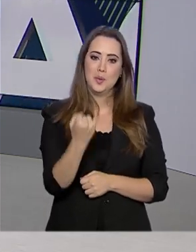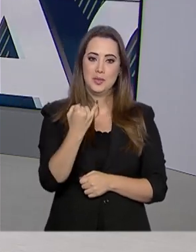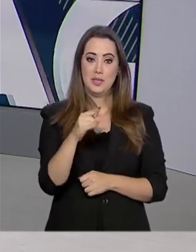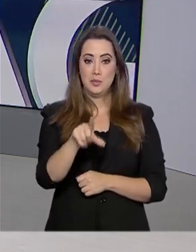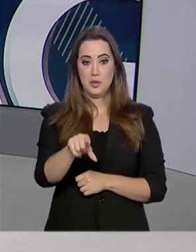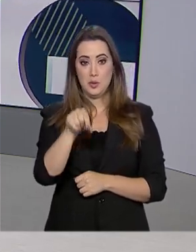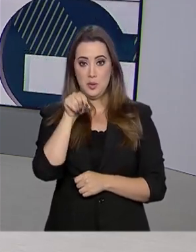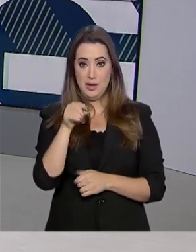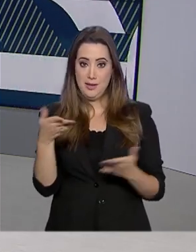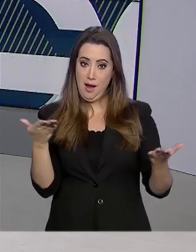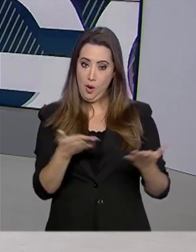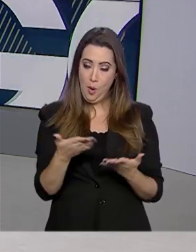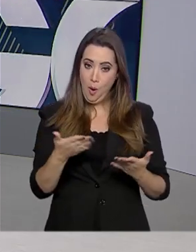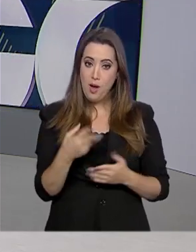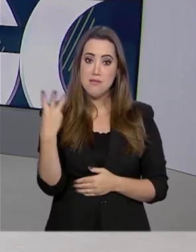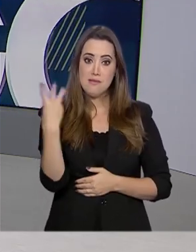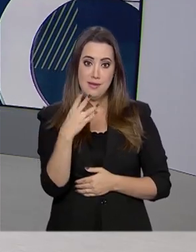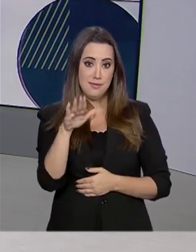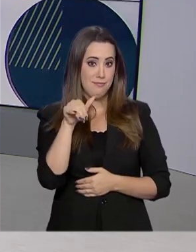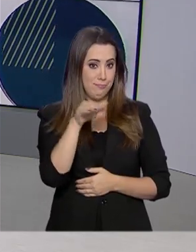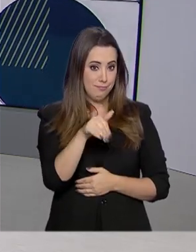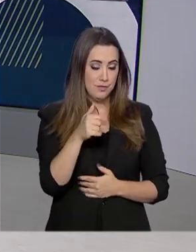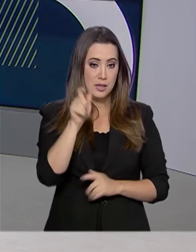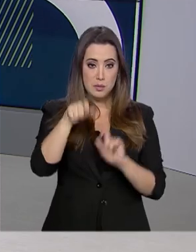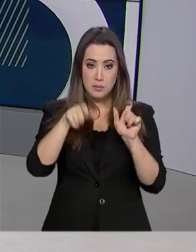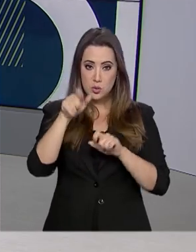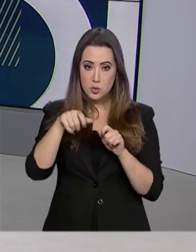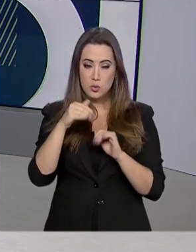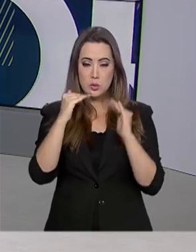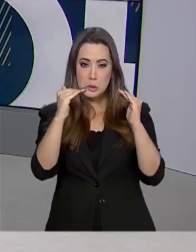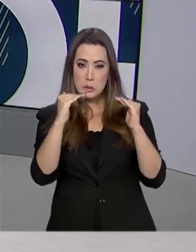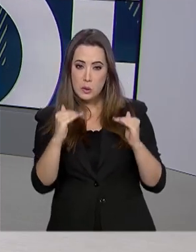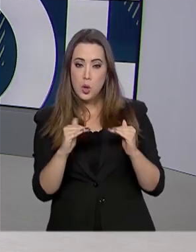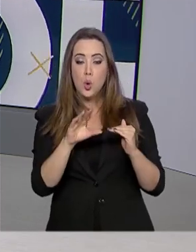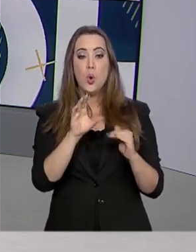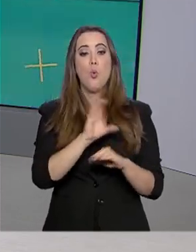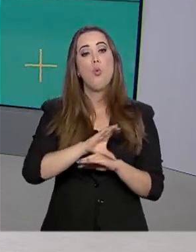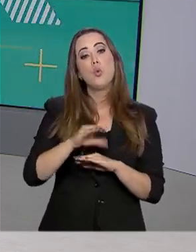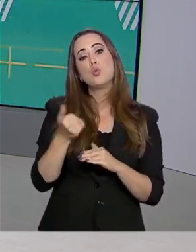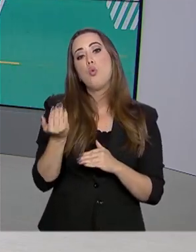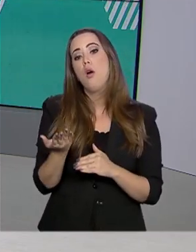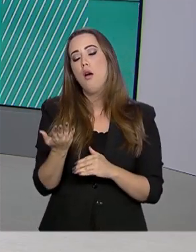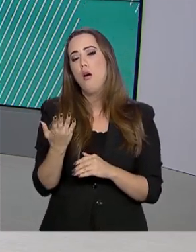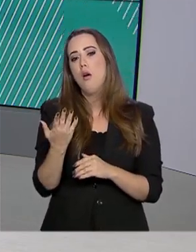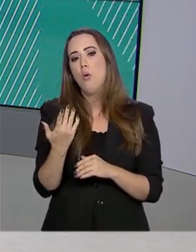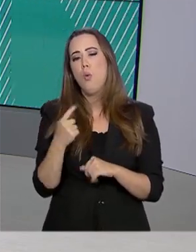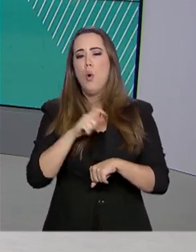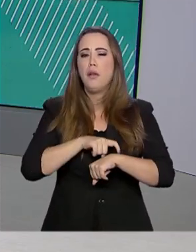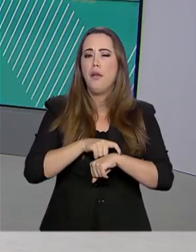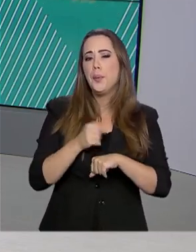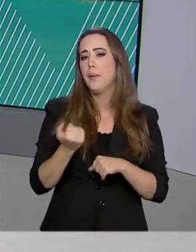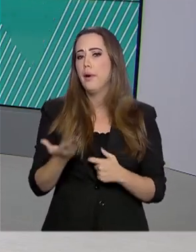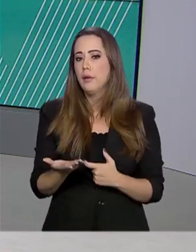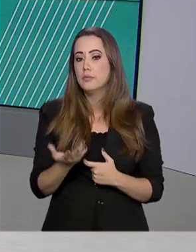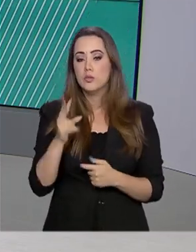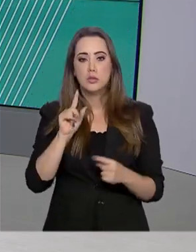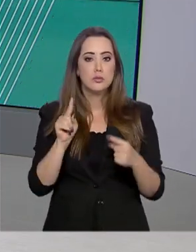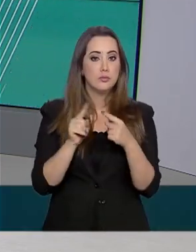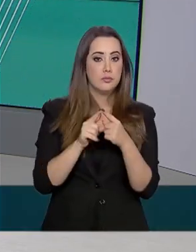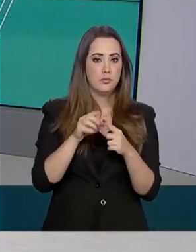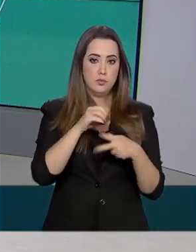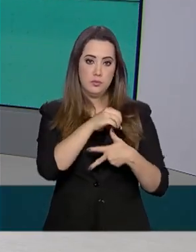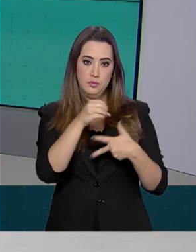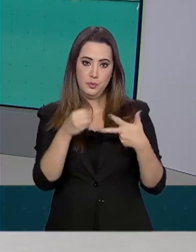-selecionado na primeira e segunda chamadas. Os estudantes são classificados por curso e turno, seguindo as notas obtidas no Enem